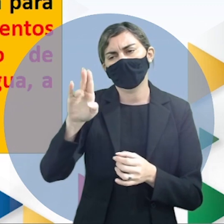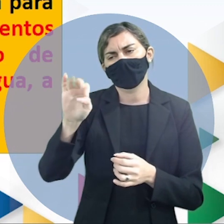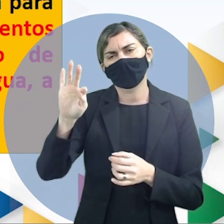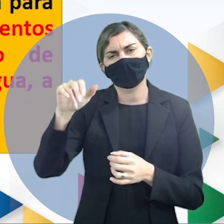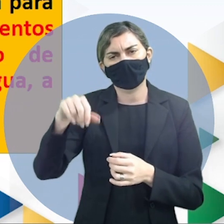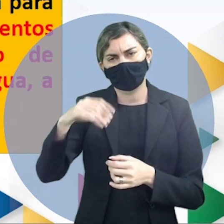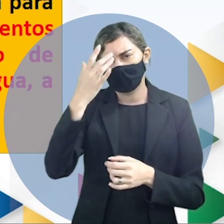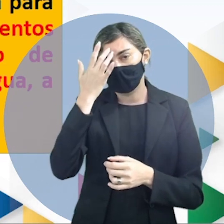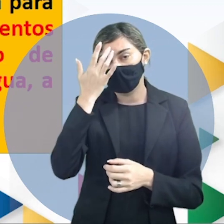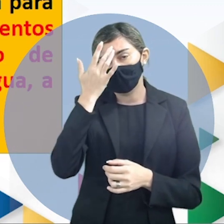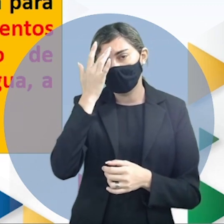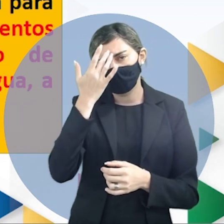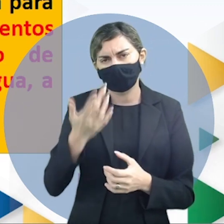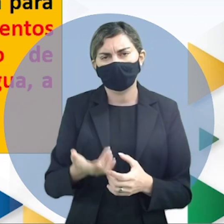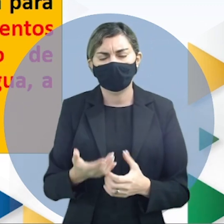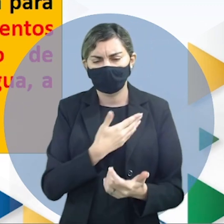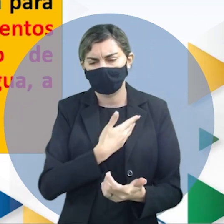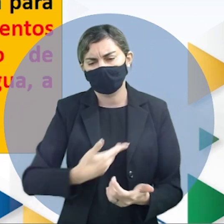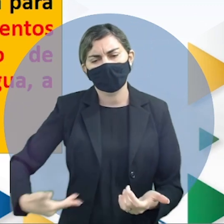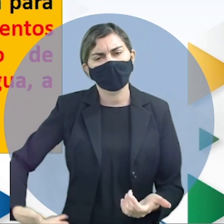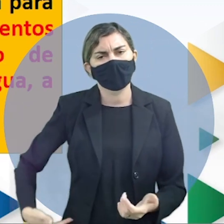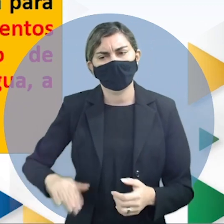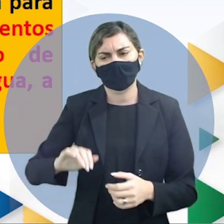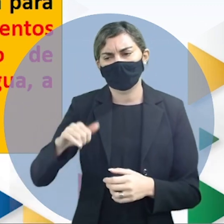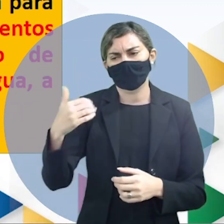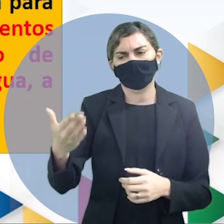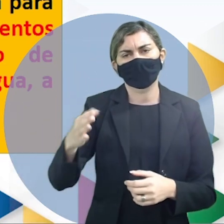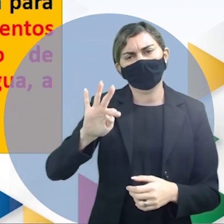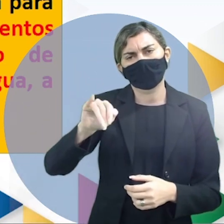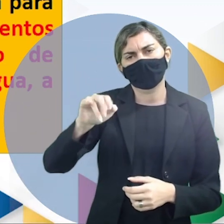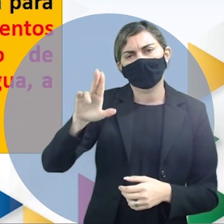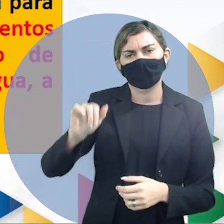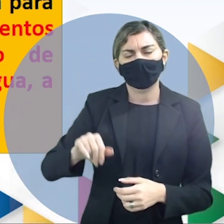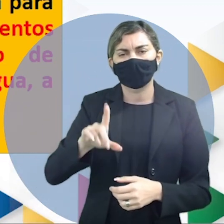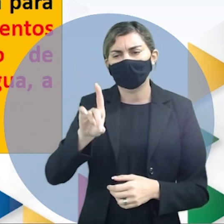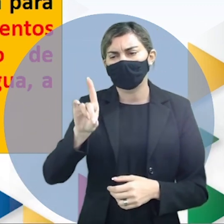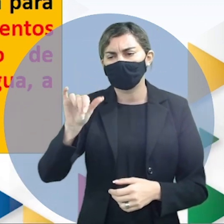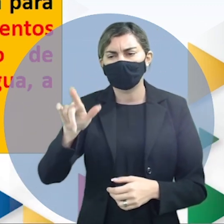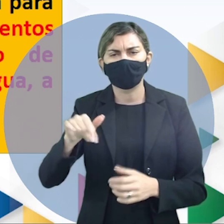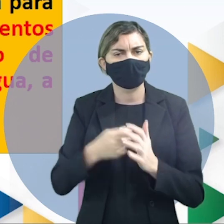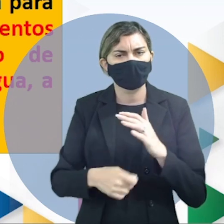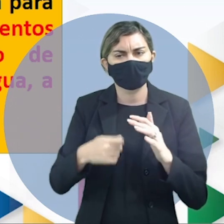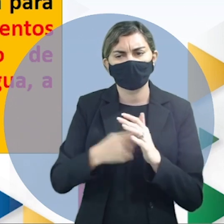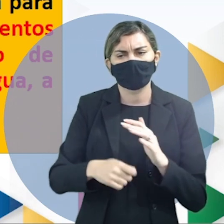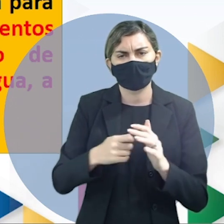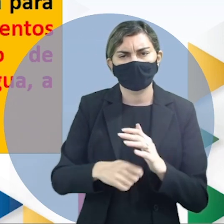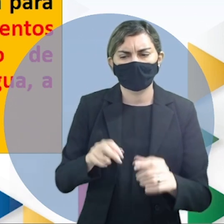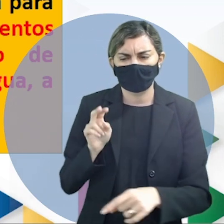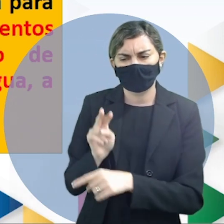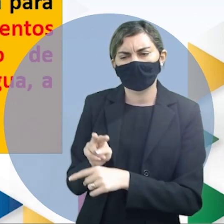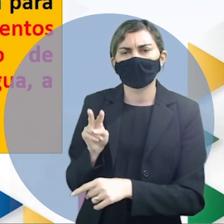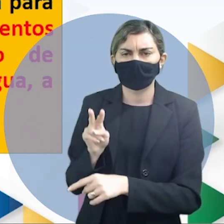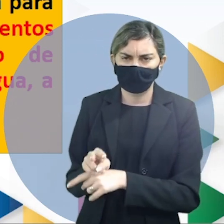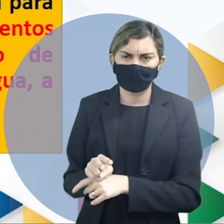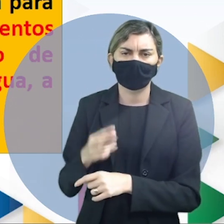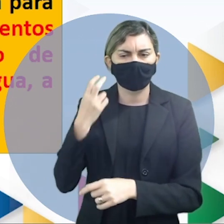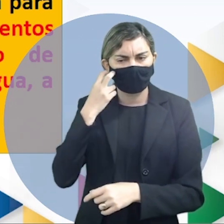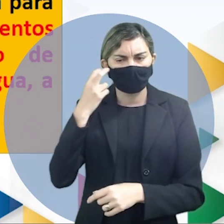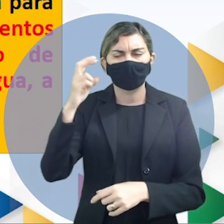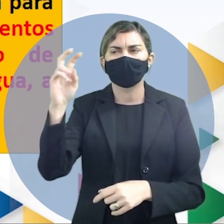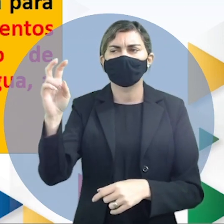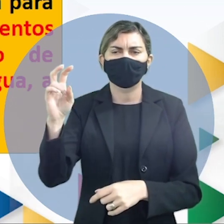na Índia com o governo fora do Tibete o Dalai Lama luta para preservar a cultura